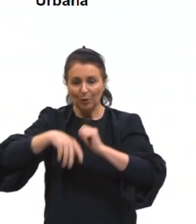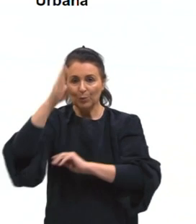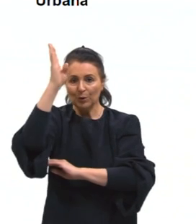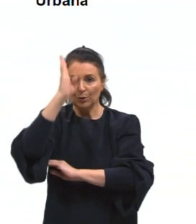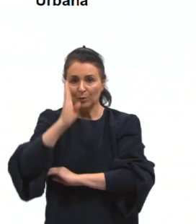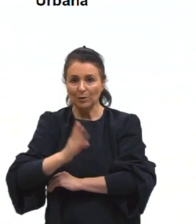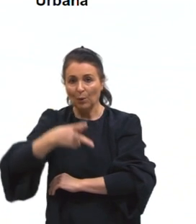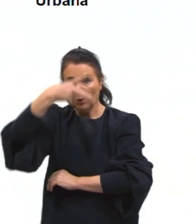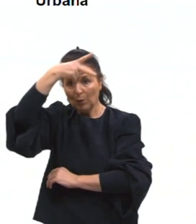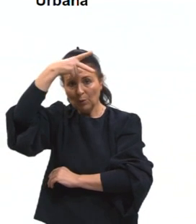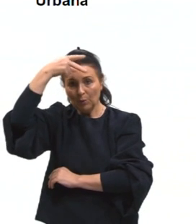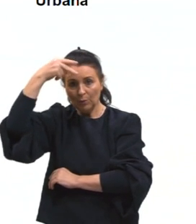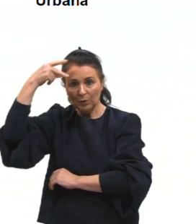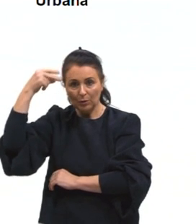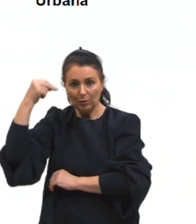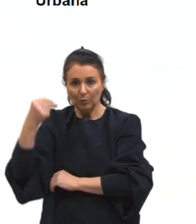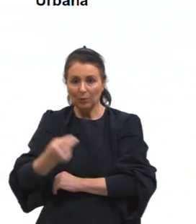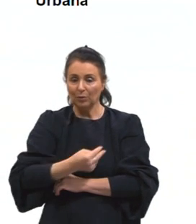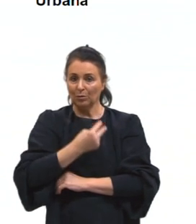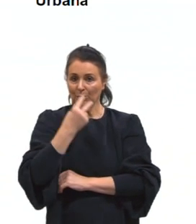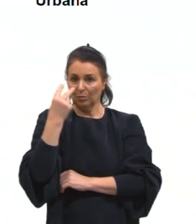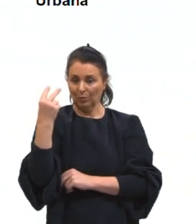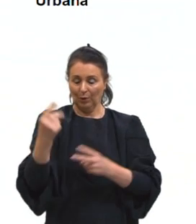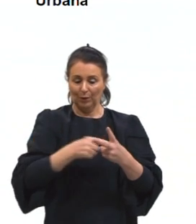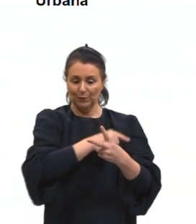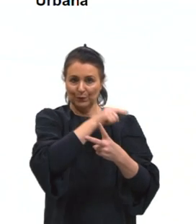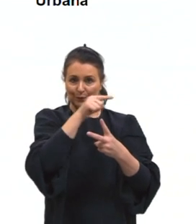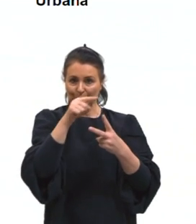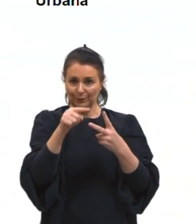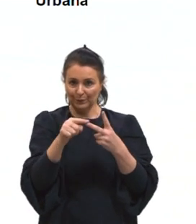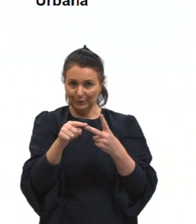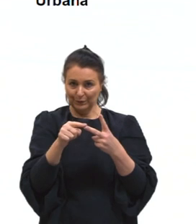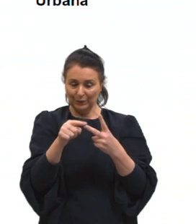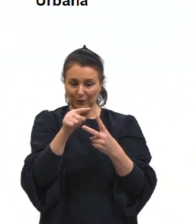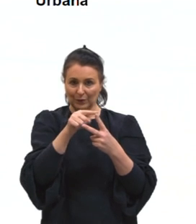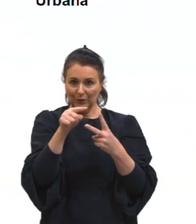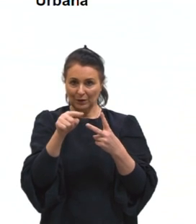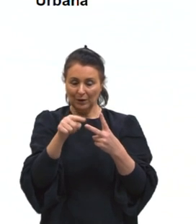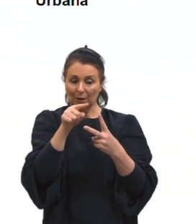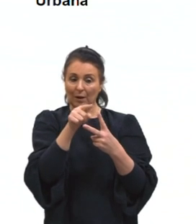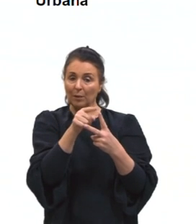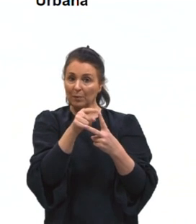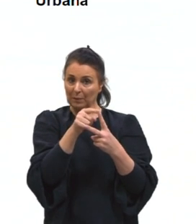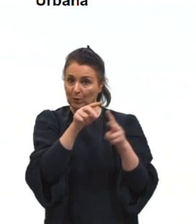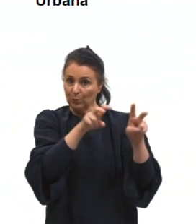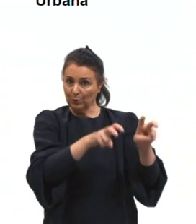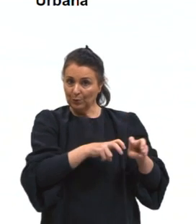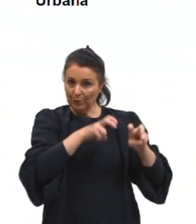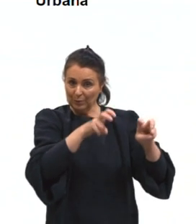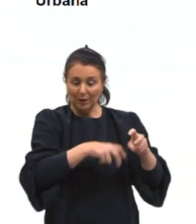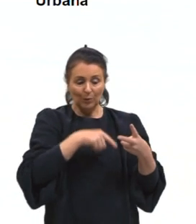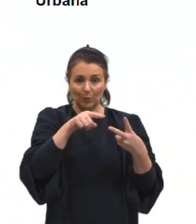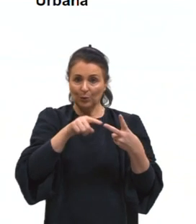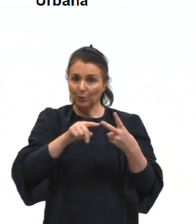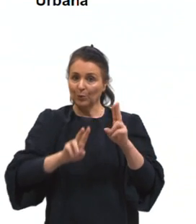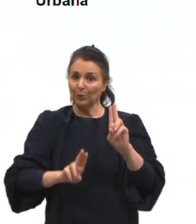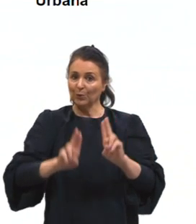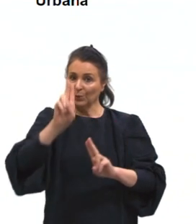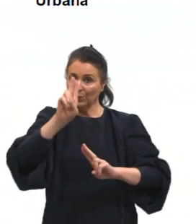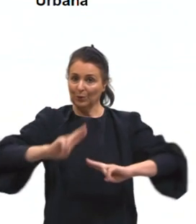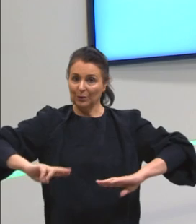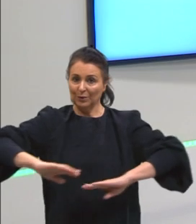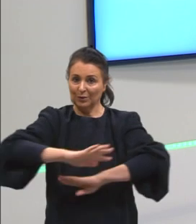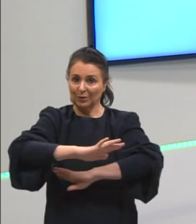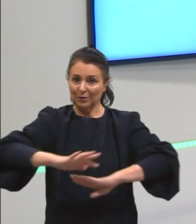município, ele vai ser dividido em duas partes, tá, meninos e meninas? Vai ser dividido em uma parte rural e uma parte urbana. A gente